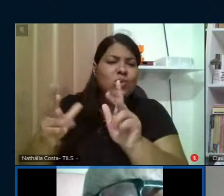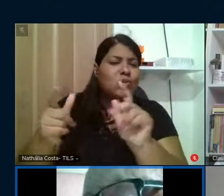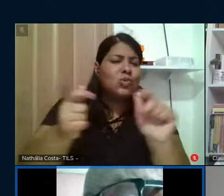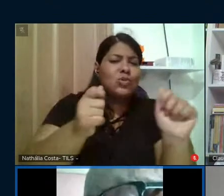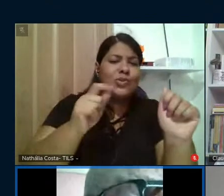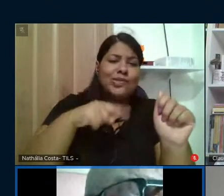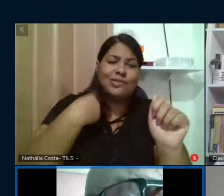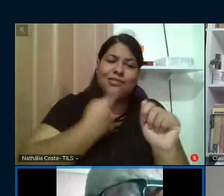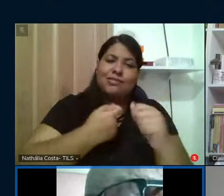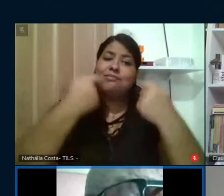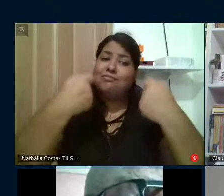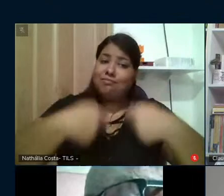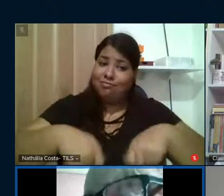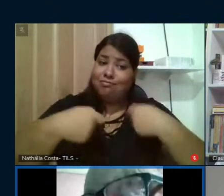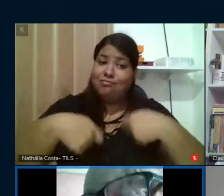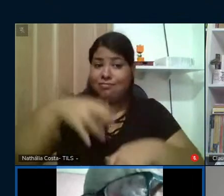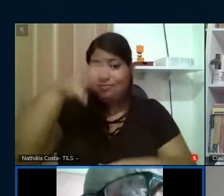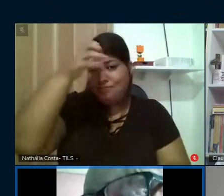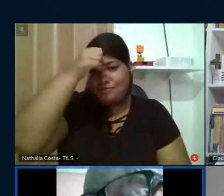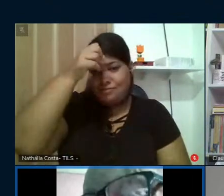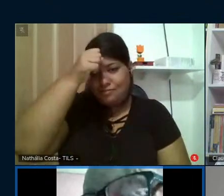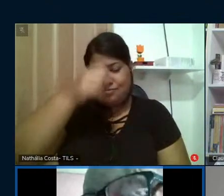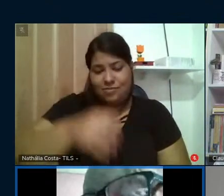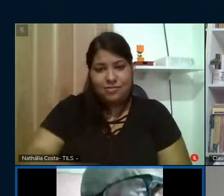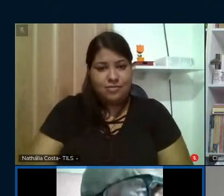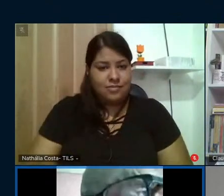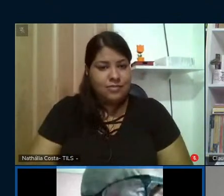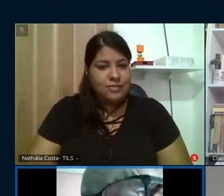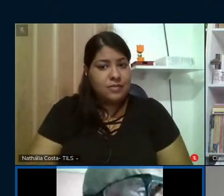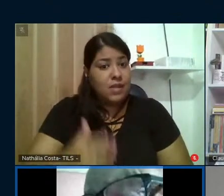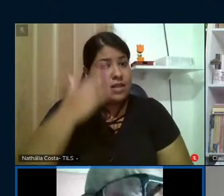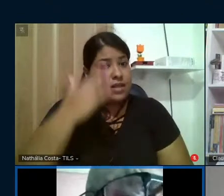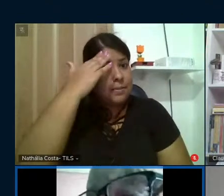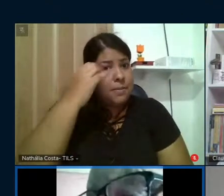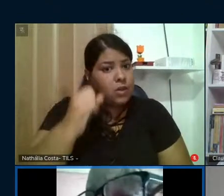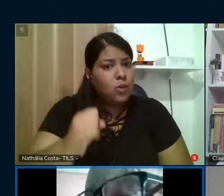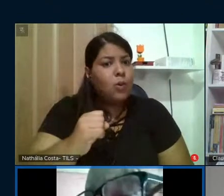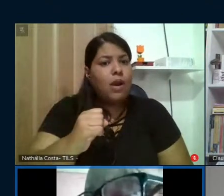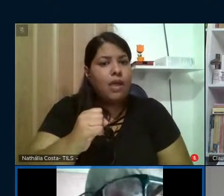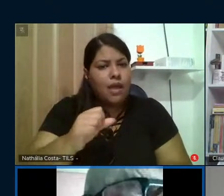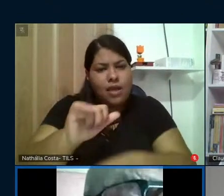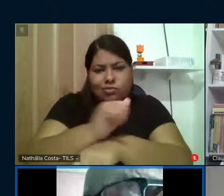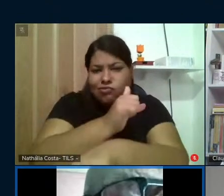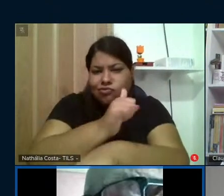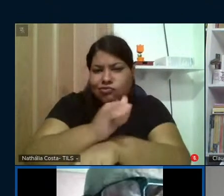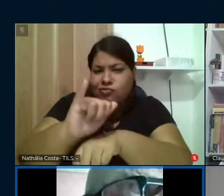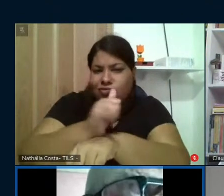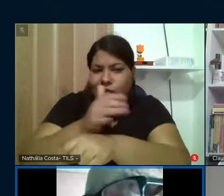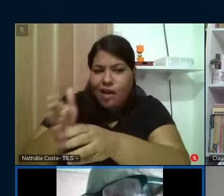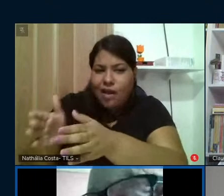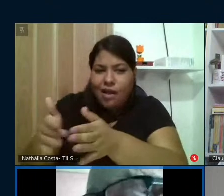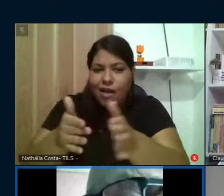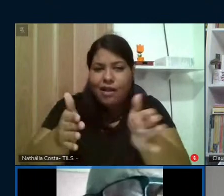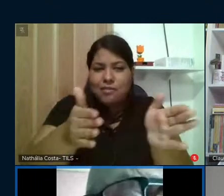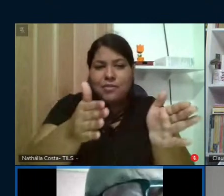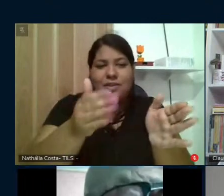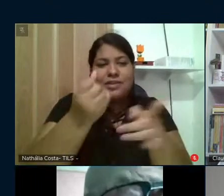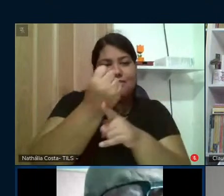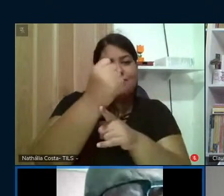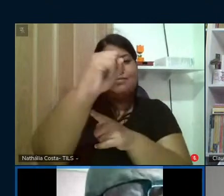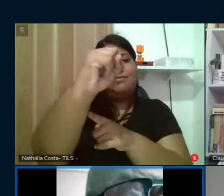precisa se ver. E com sabedoria, traçar caminhos para nos defender.